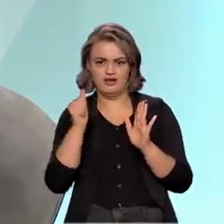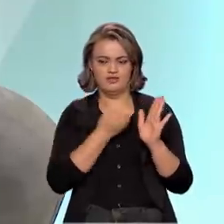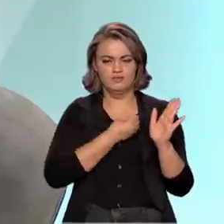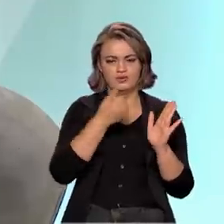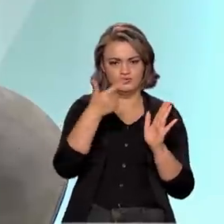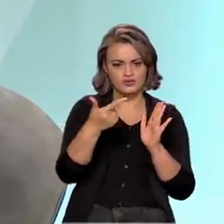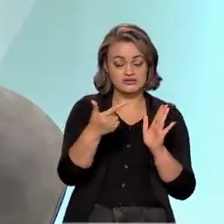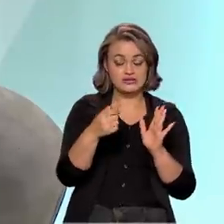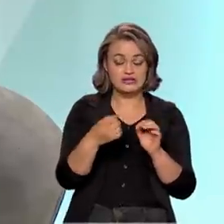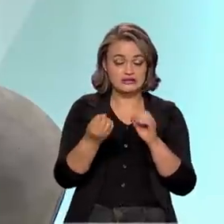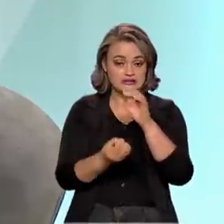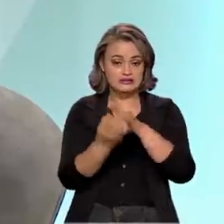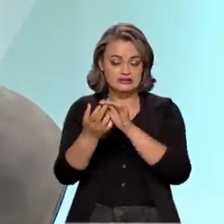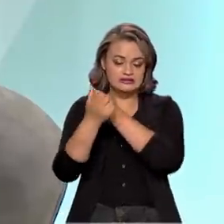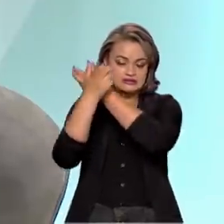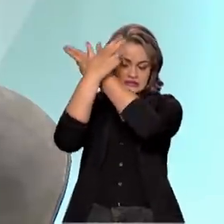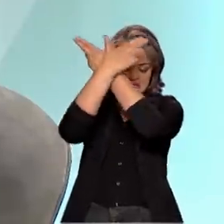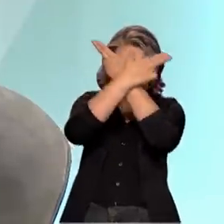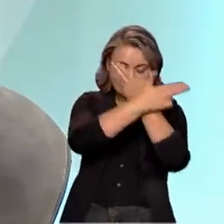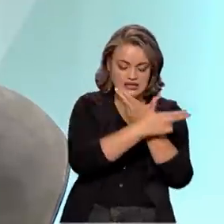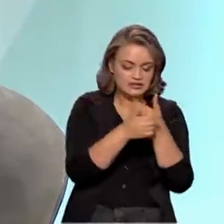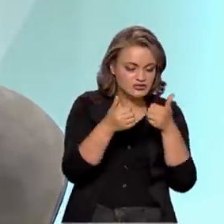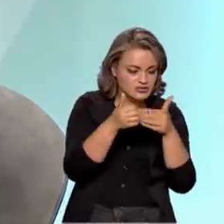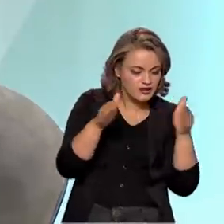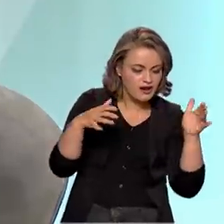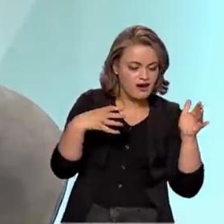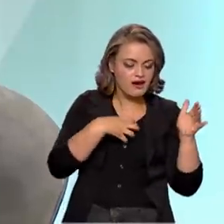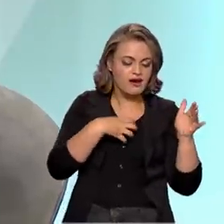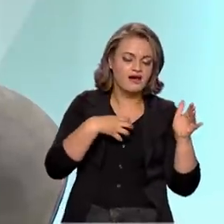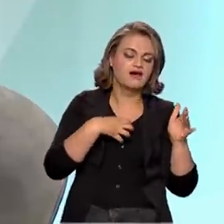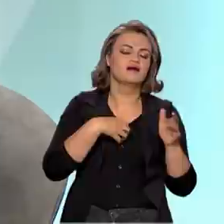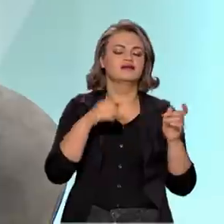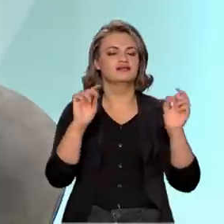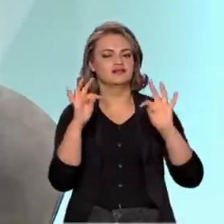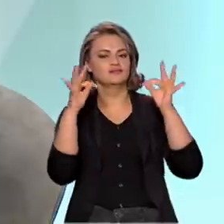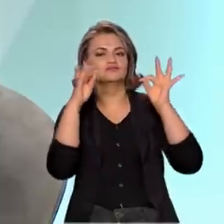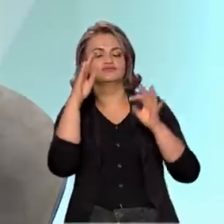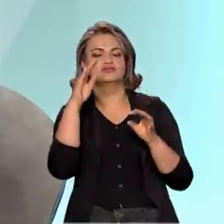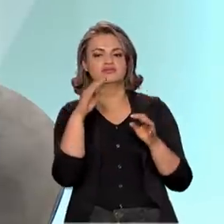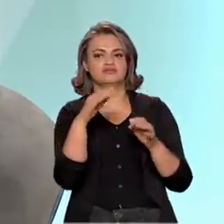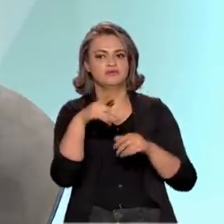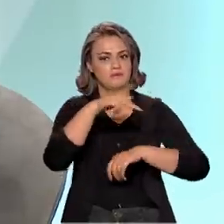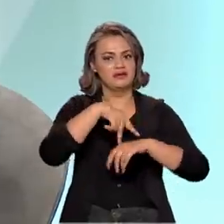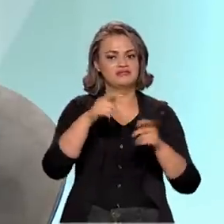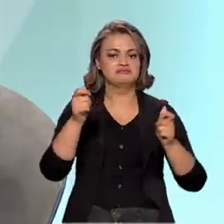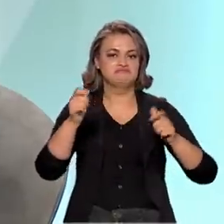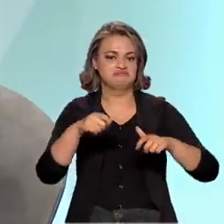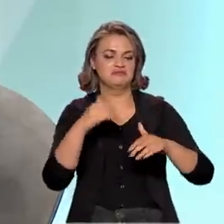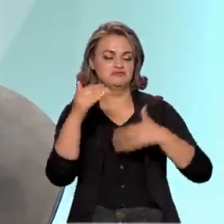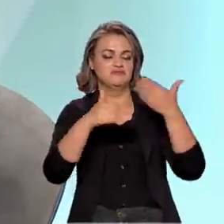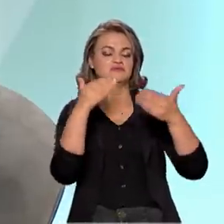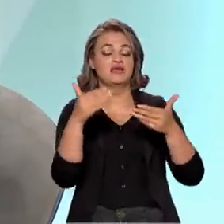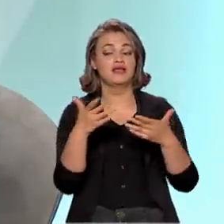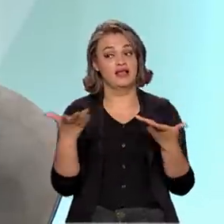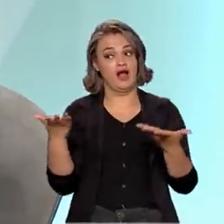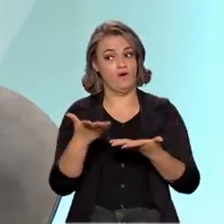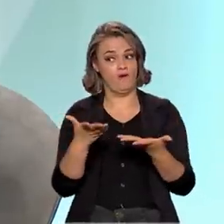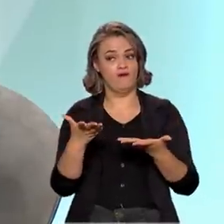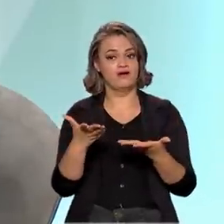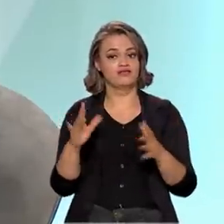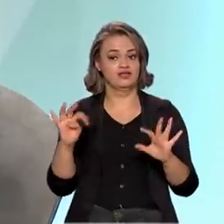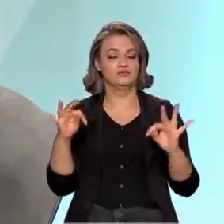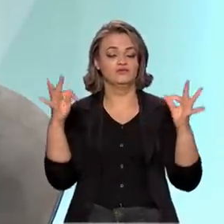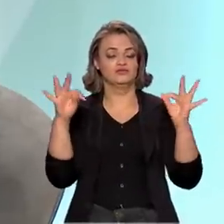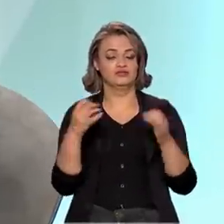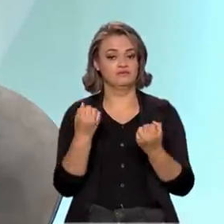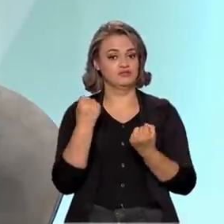radar de abertura sintética, que vai ampliar bastante a capacidade de tecnologia do país. Tudo isso agora mais potencializado com